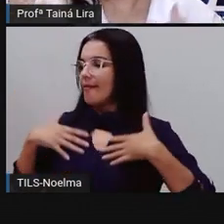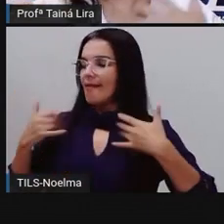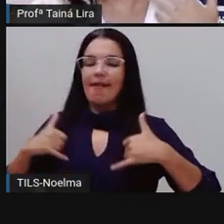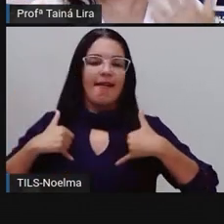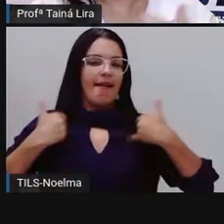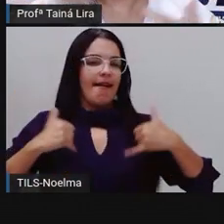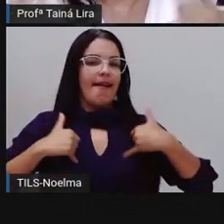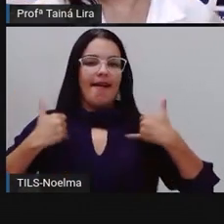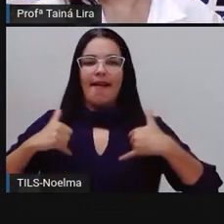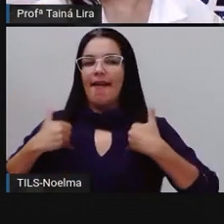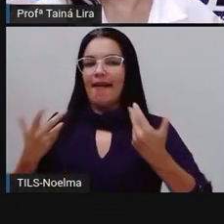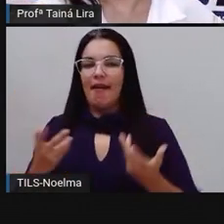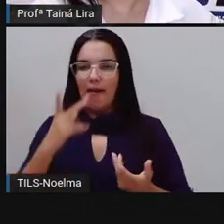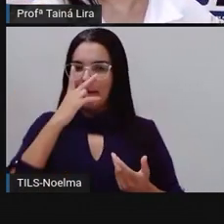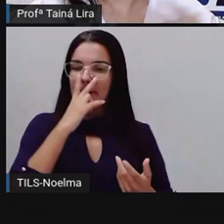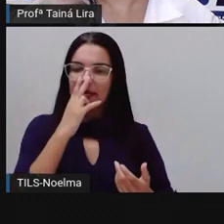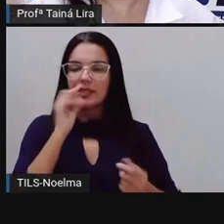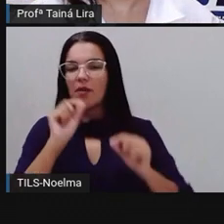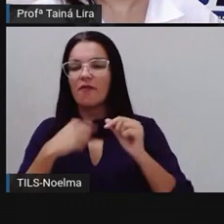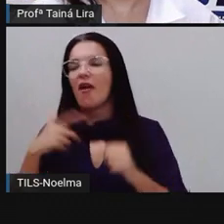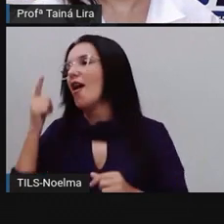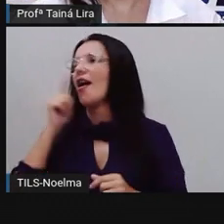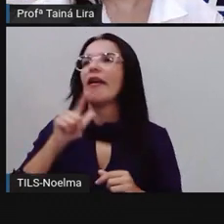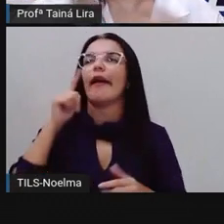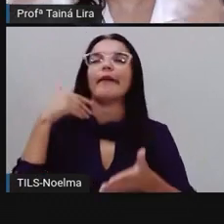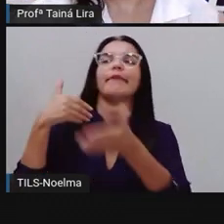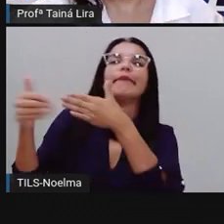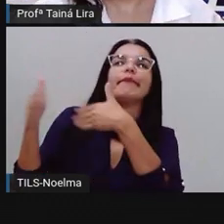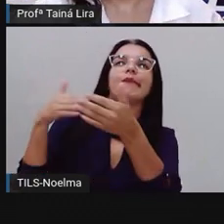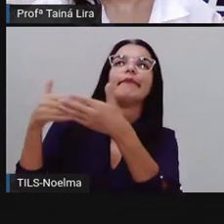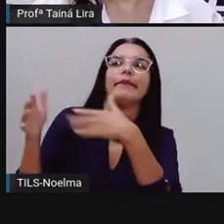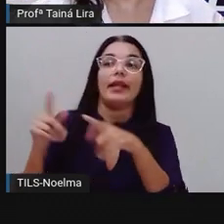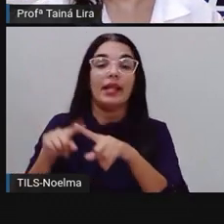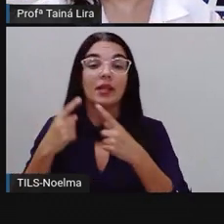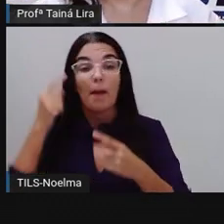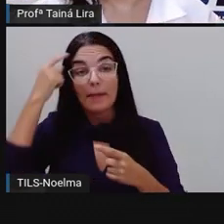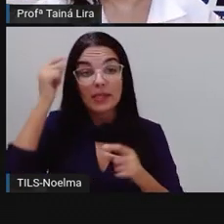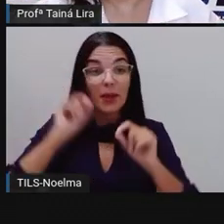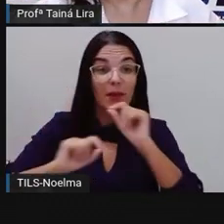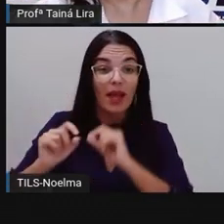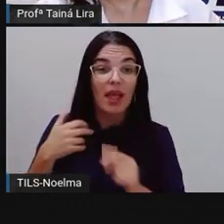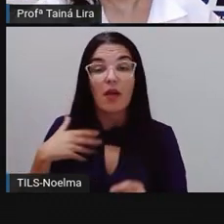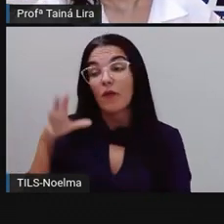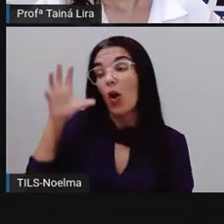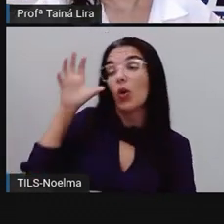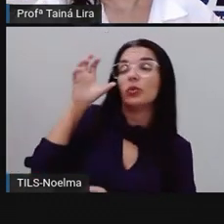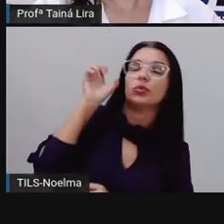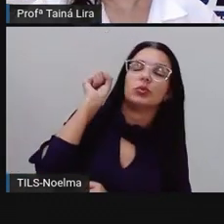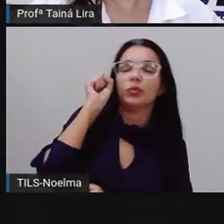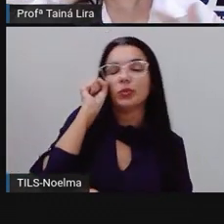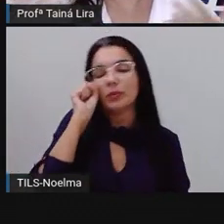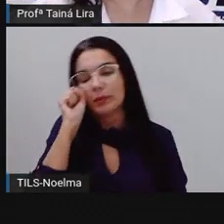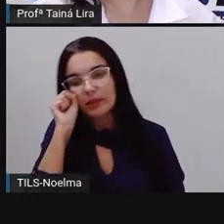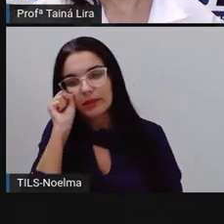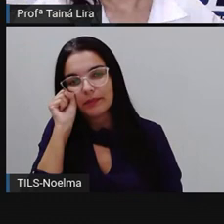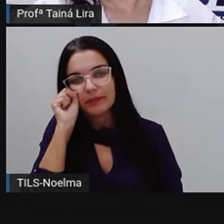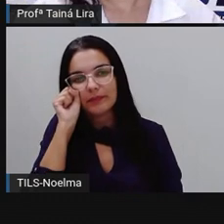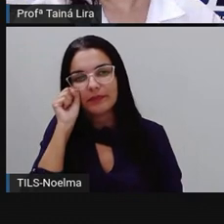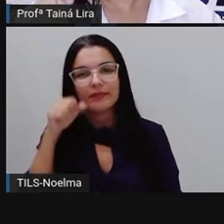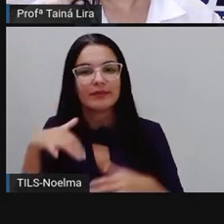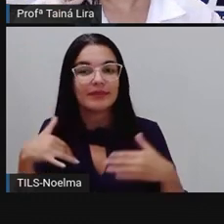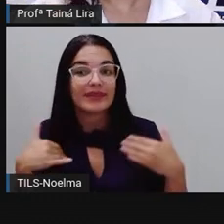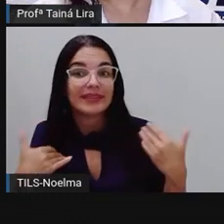achava que ela ia ganhar essa corrida aí de qualquer jeito, aí ela resolveu fazer o que aí no meio da corrida? Ela dormiu.